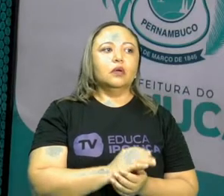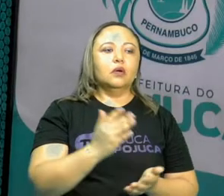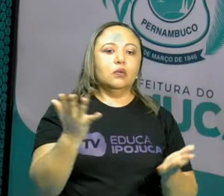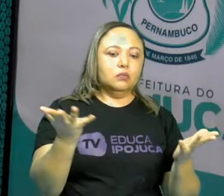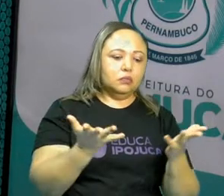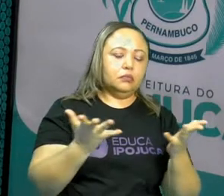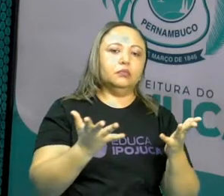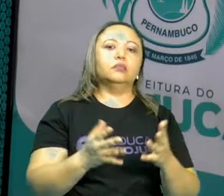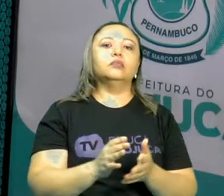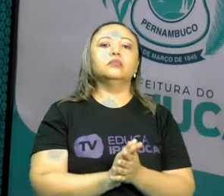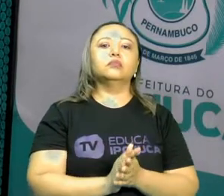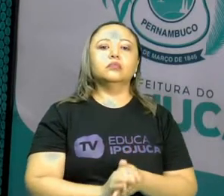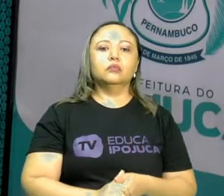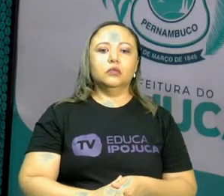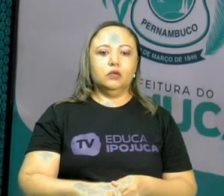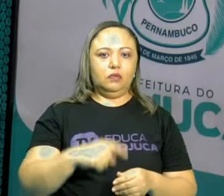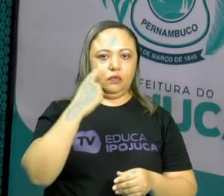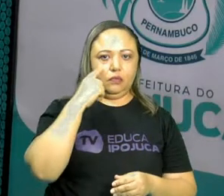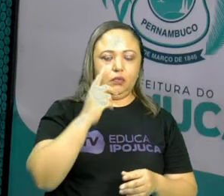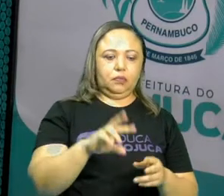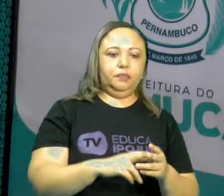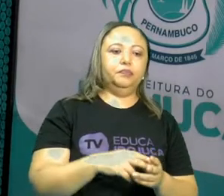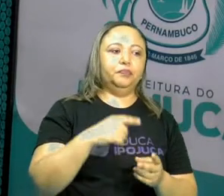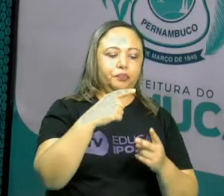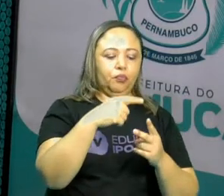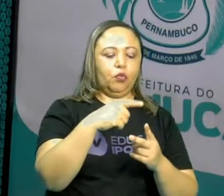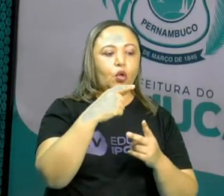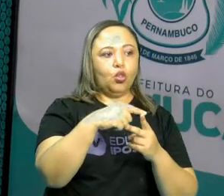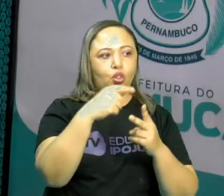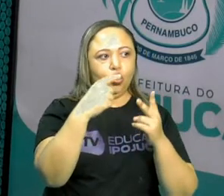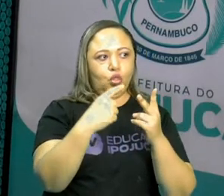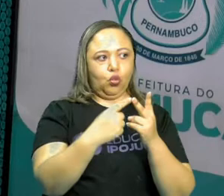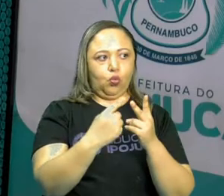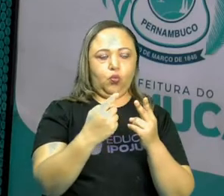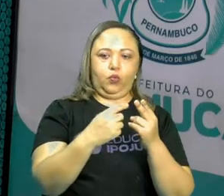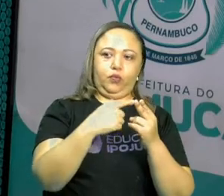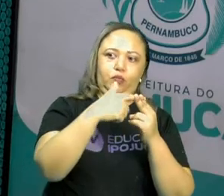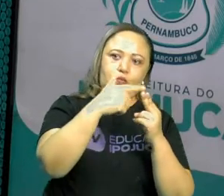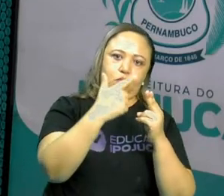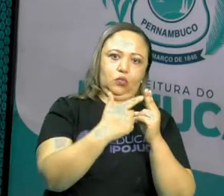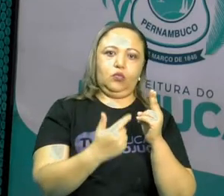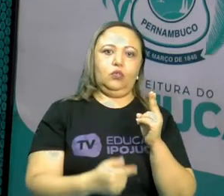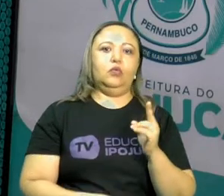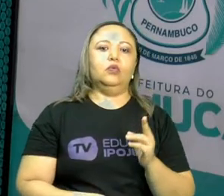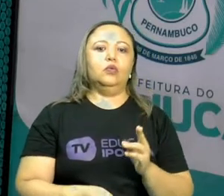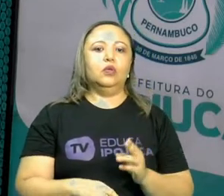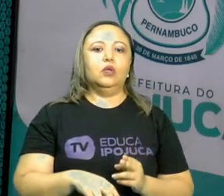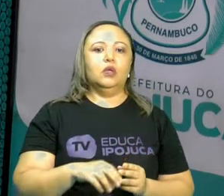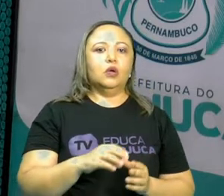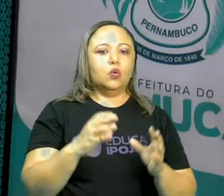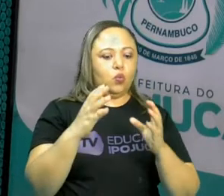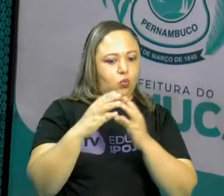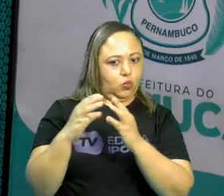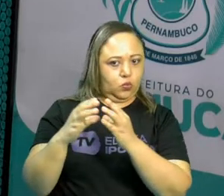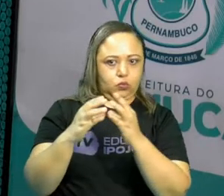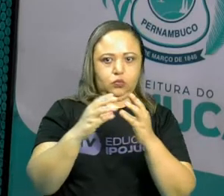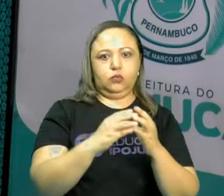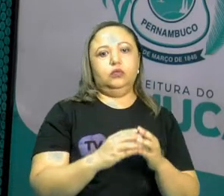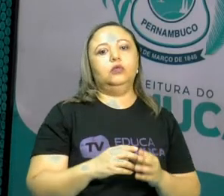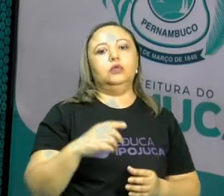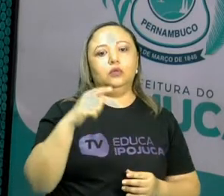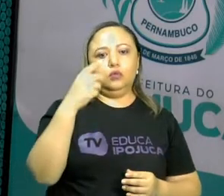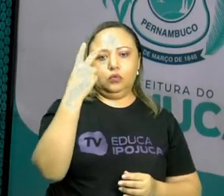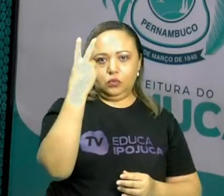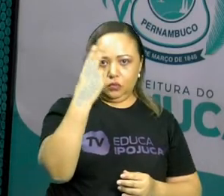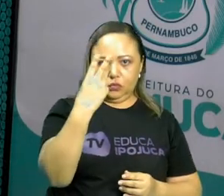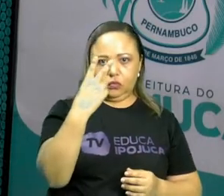Agora vamos olhar 2 a 2, tá certo? Nesse conjunto de 2 e 3, nesse conjunto de 5 e 7. Quem são